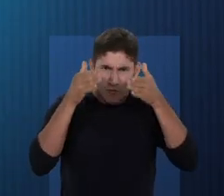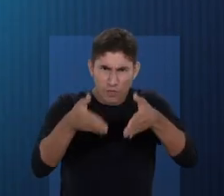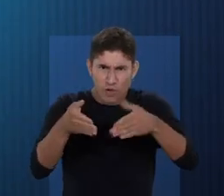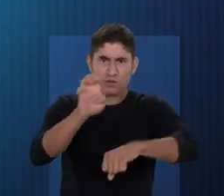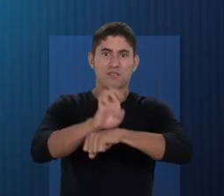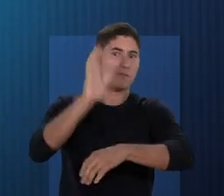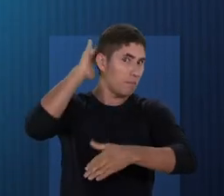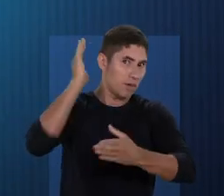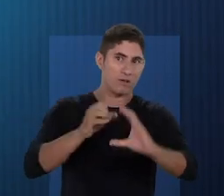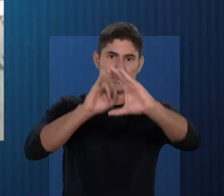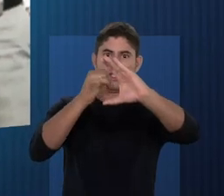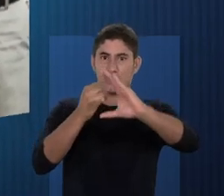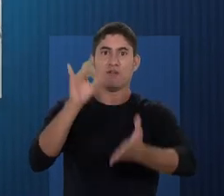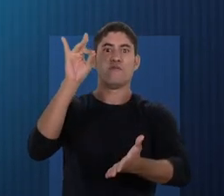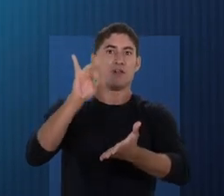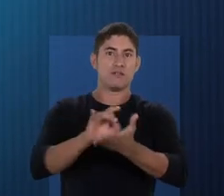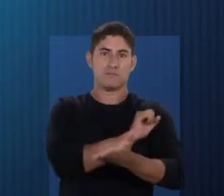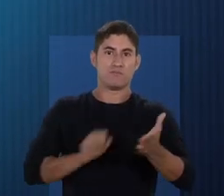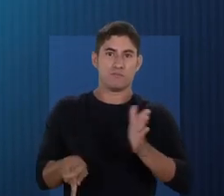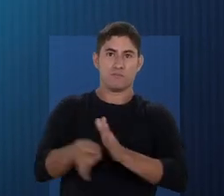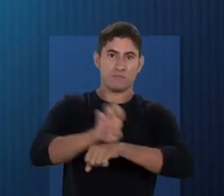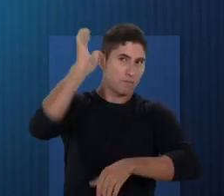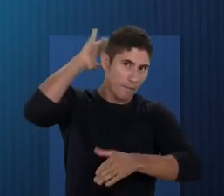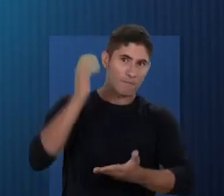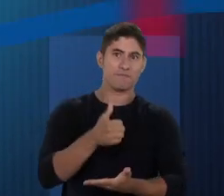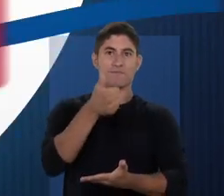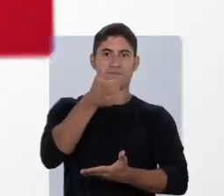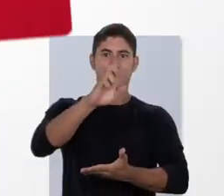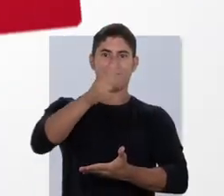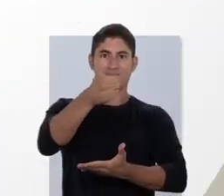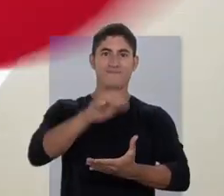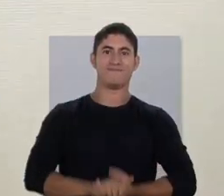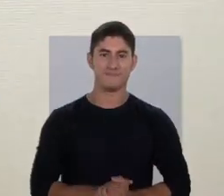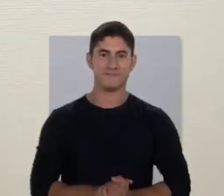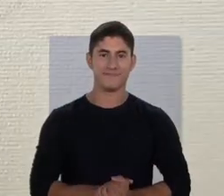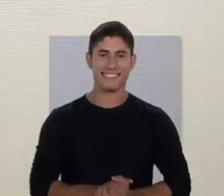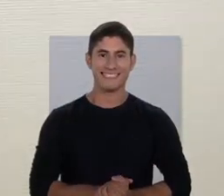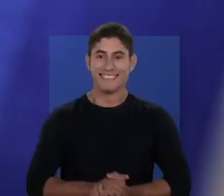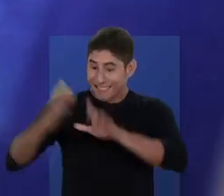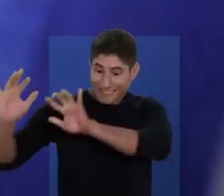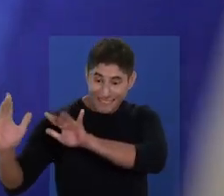nosso Estado, Jader é de verdade o senador do Pará. Você corromou!